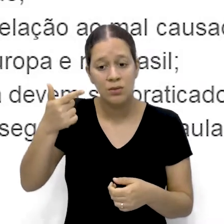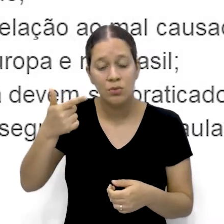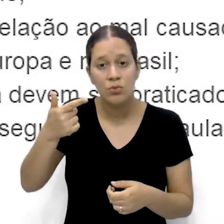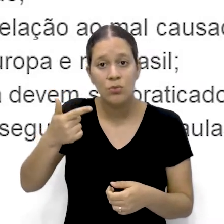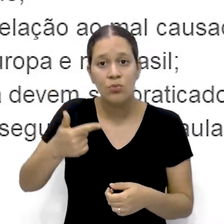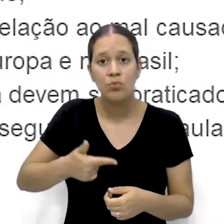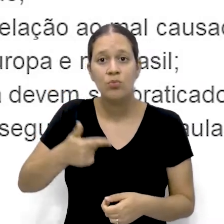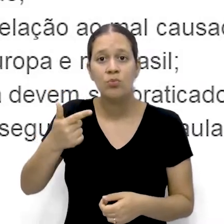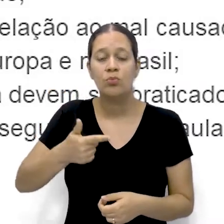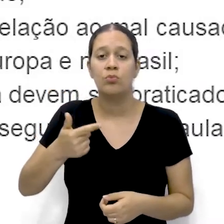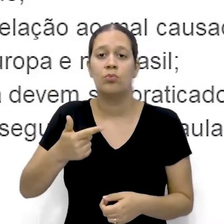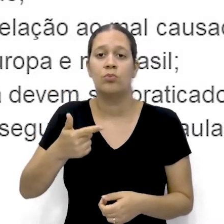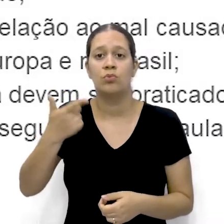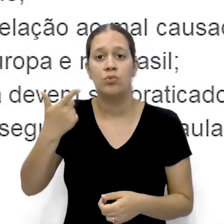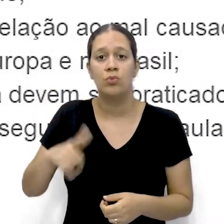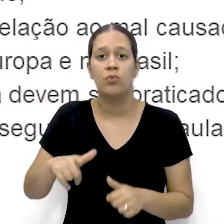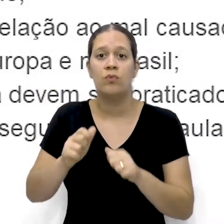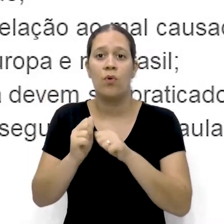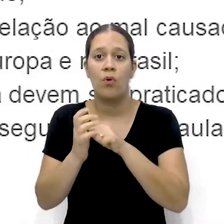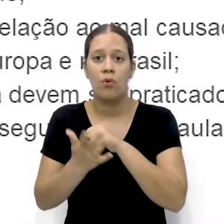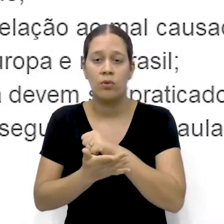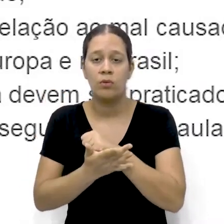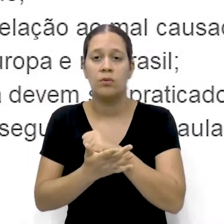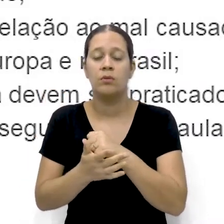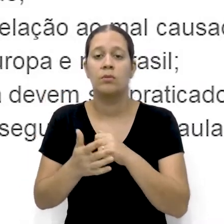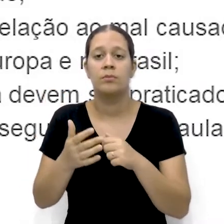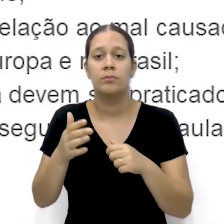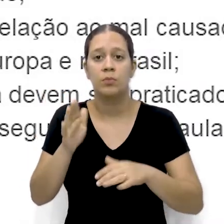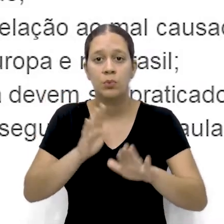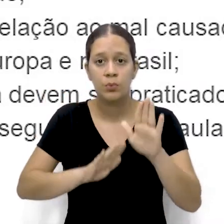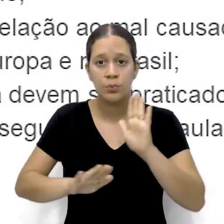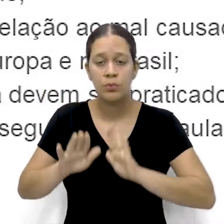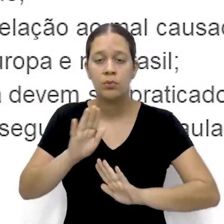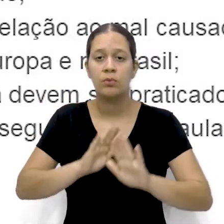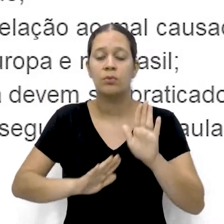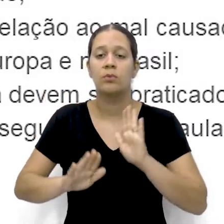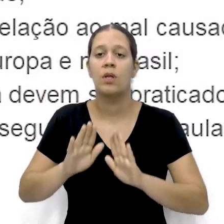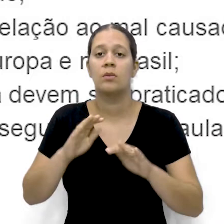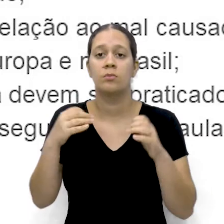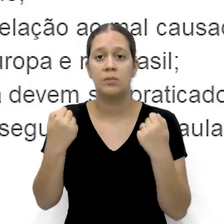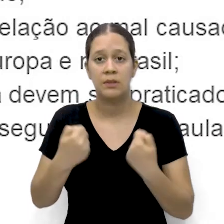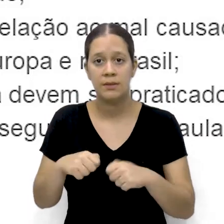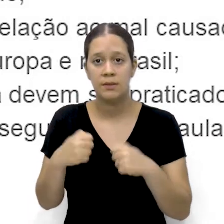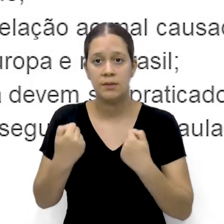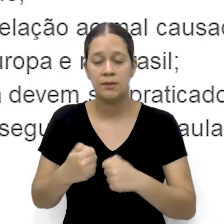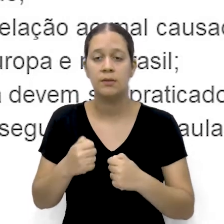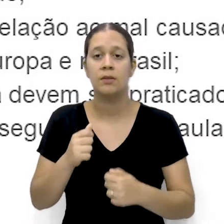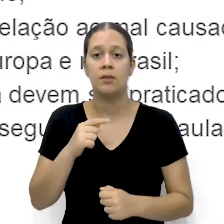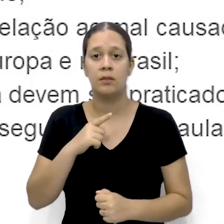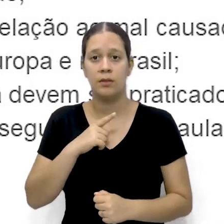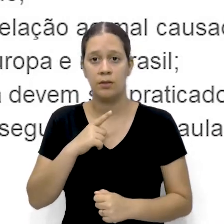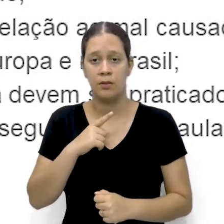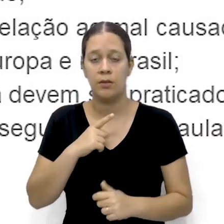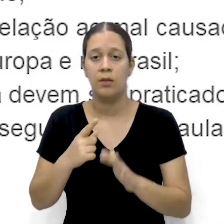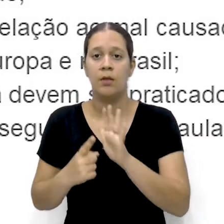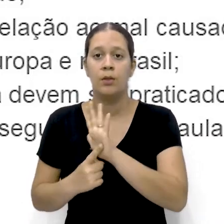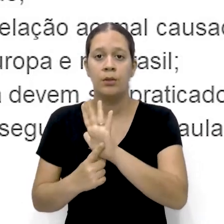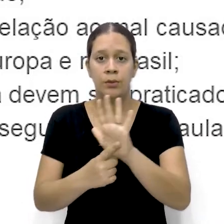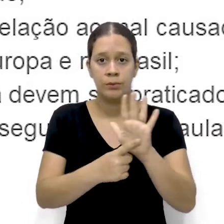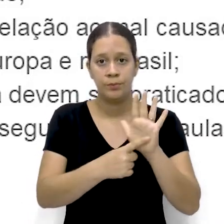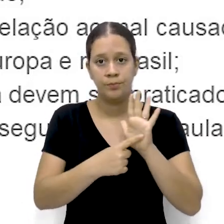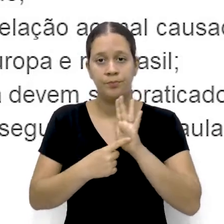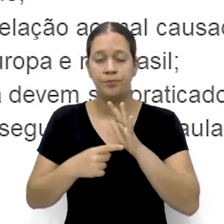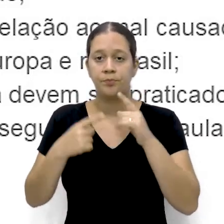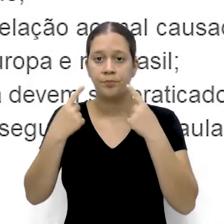Brasil Segue argumentando Que todos os cuidados Ainda devem ser praticados Finalmente Aprender a reclamação